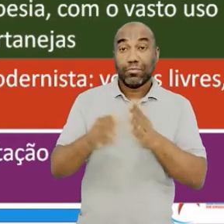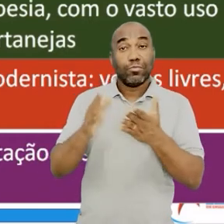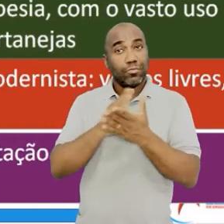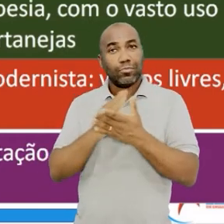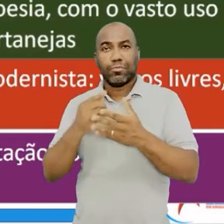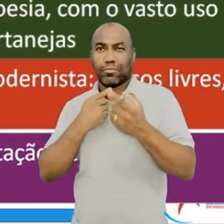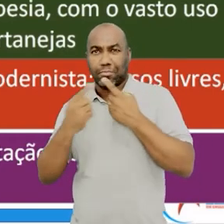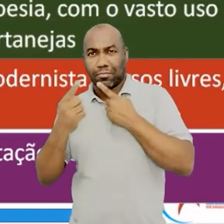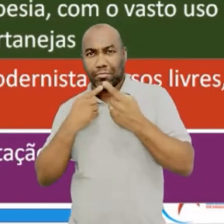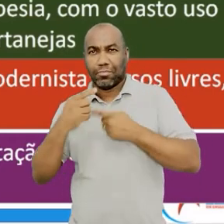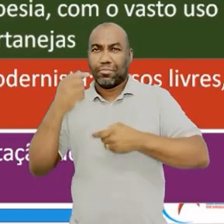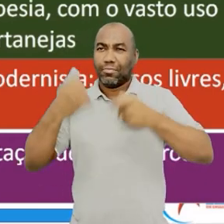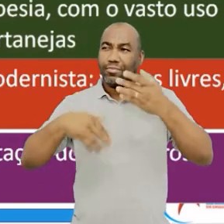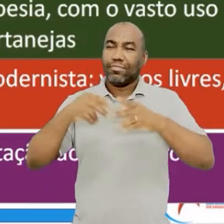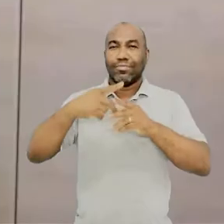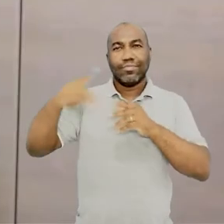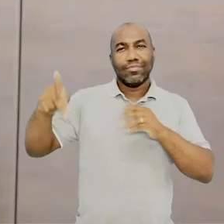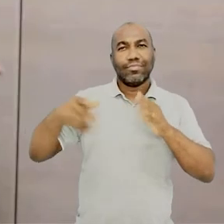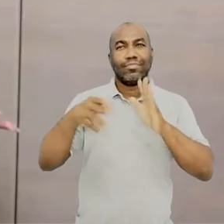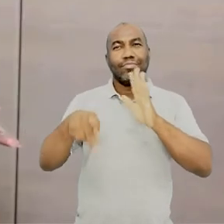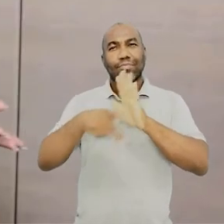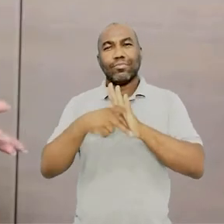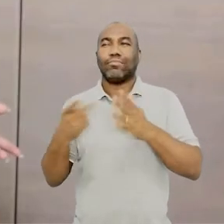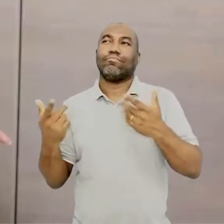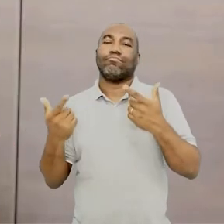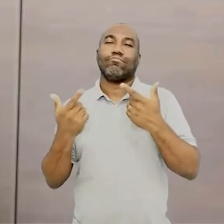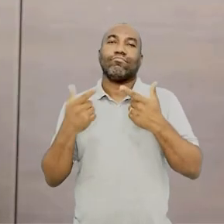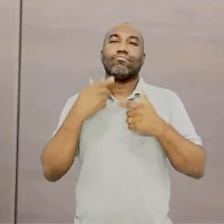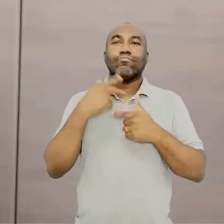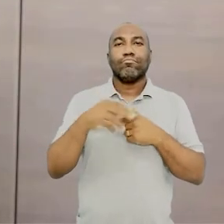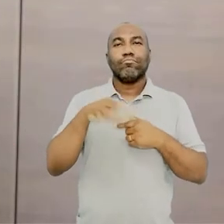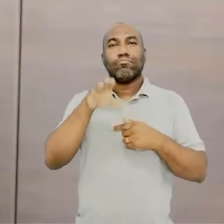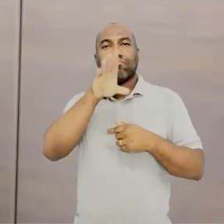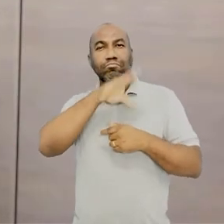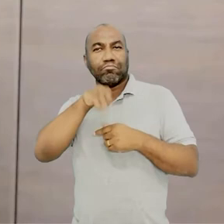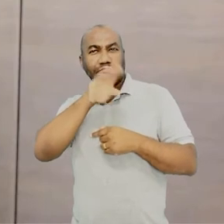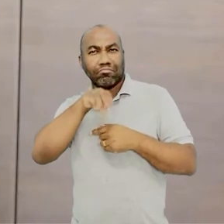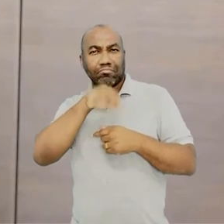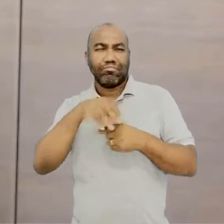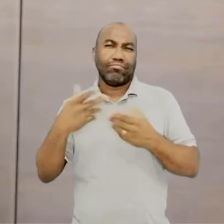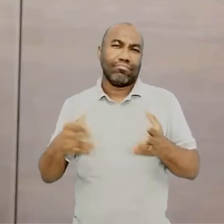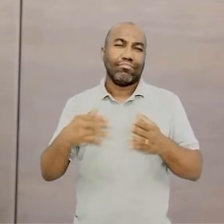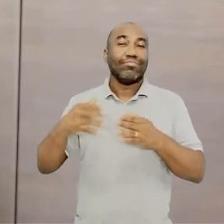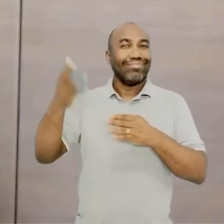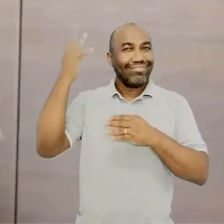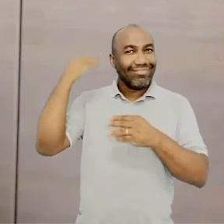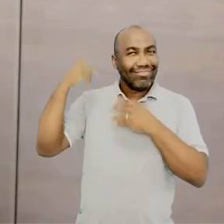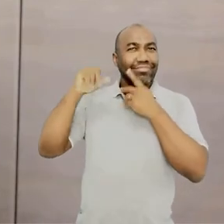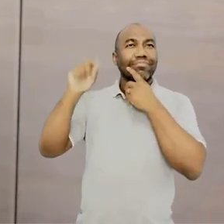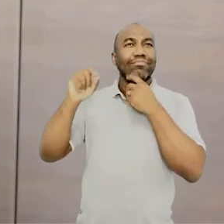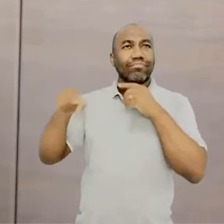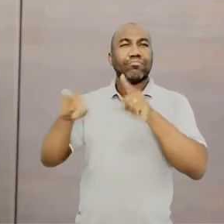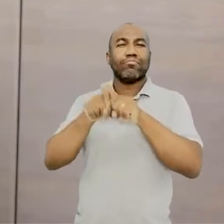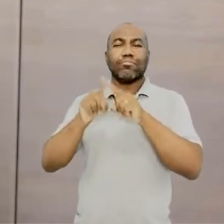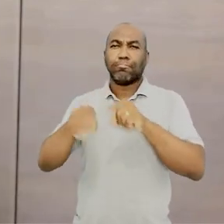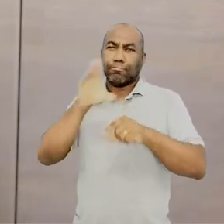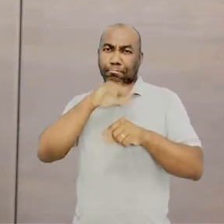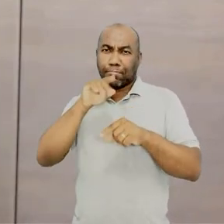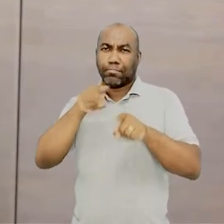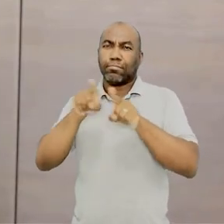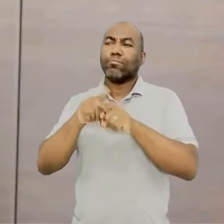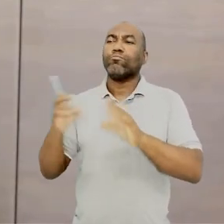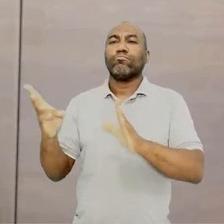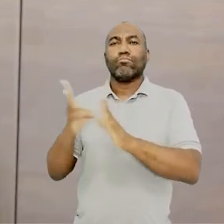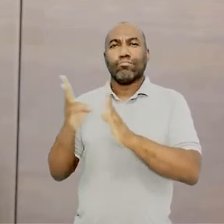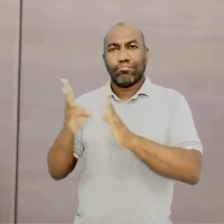linguagem mais tranquila, mais semelhante ao que a gente fala mesmo. E ele vai valorizar o índio e o